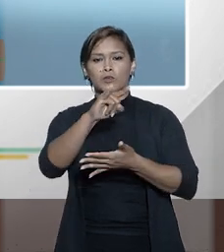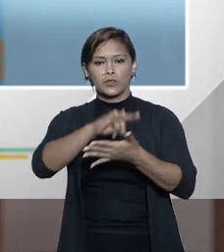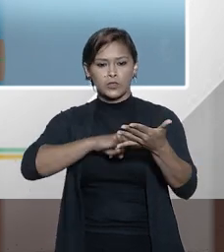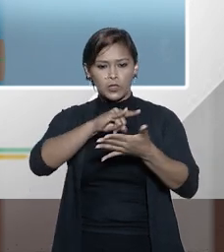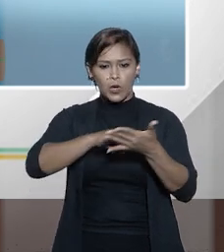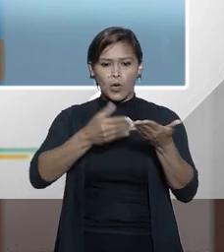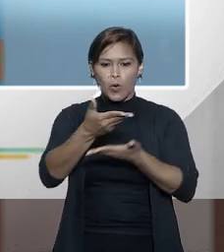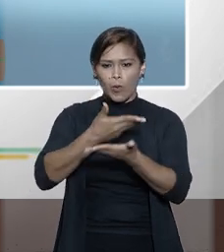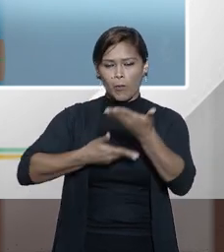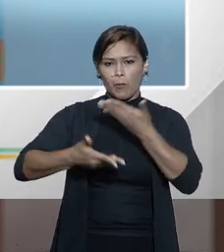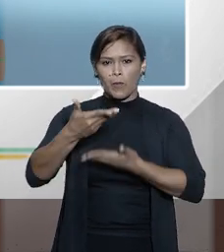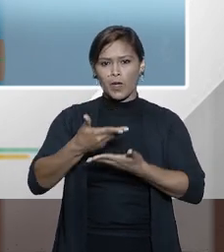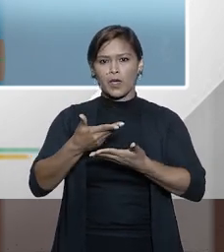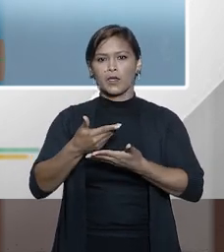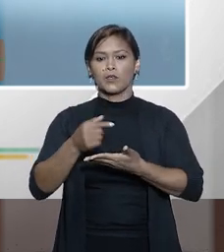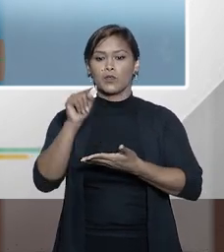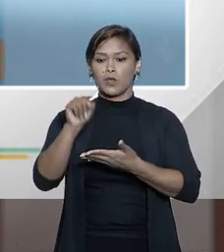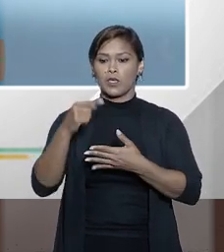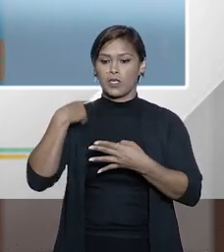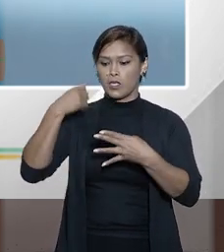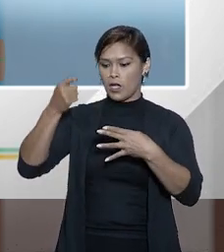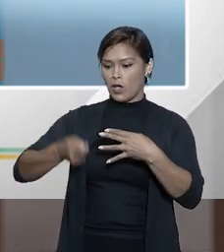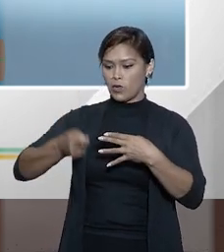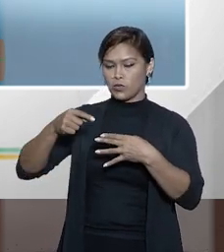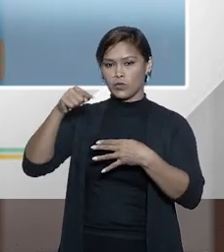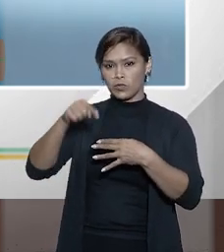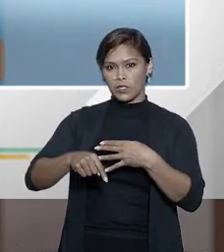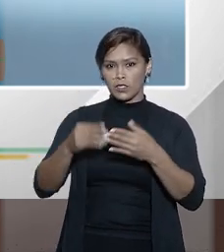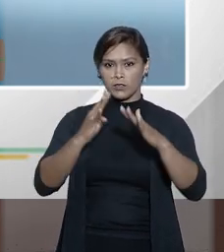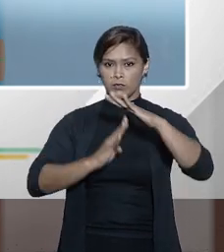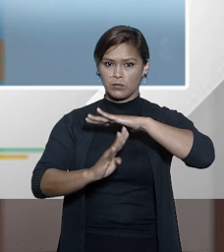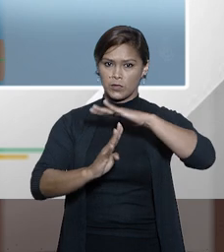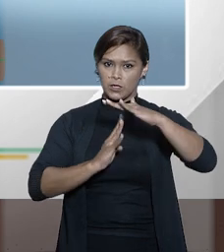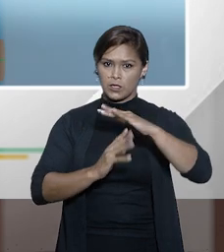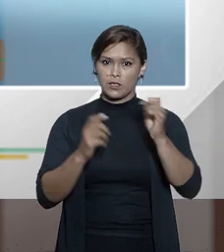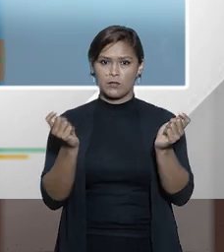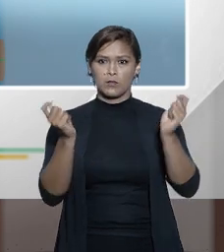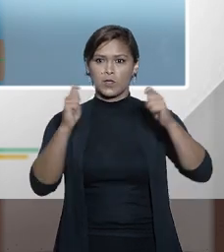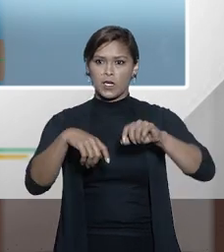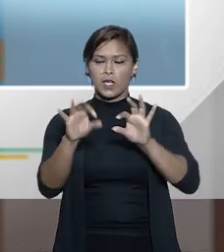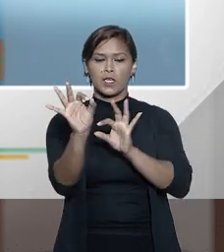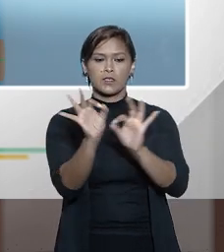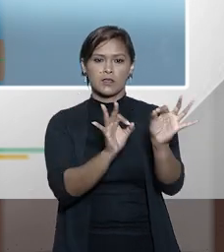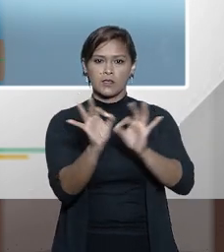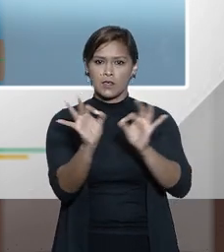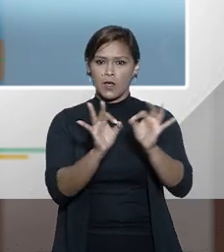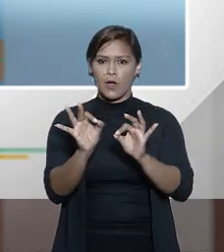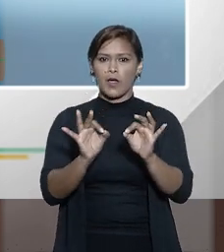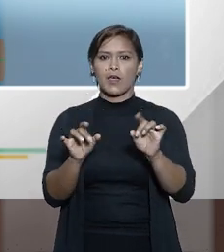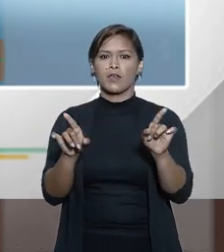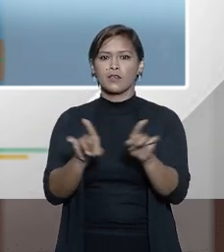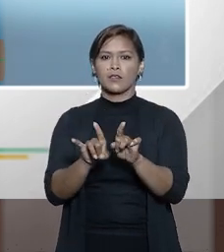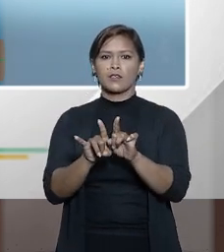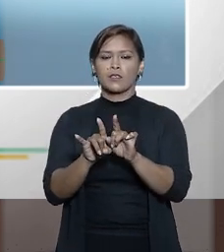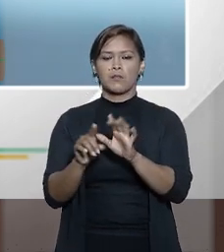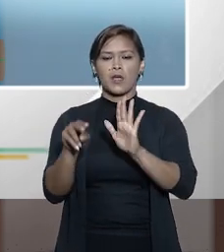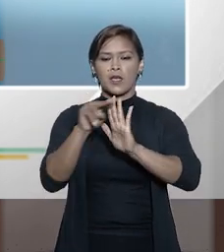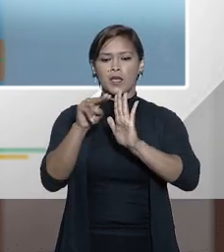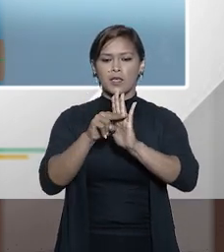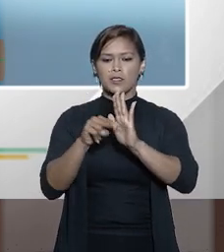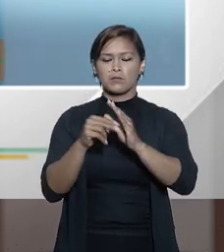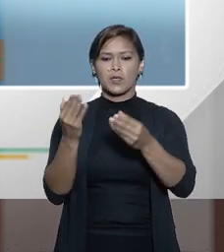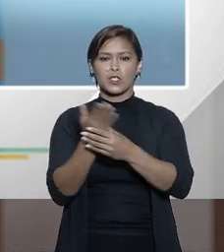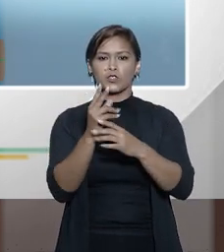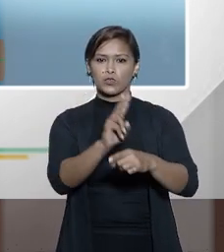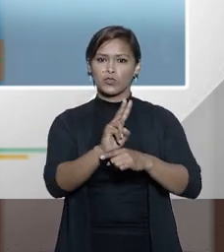documentos entre autoridades de investigação para que se formule essas medidas